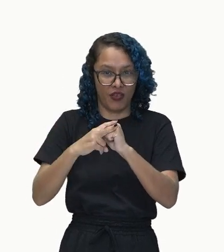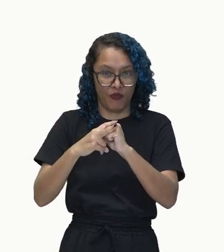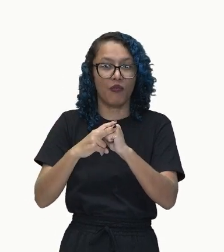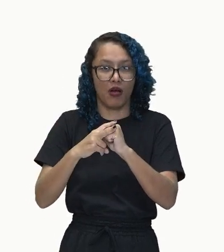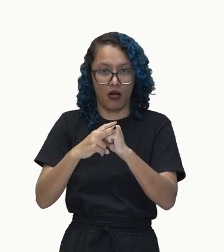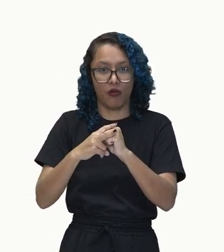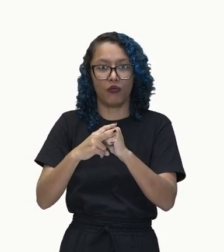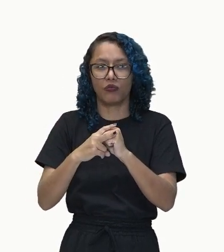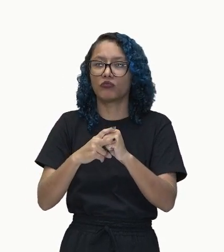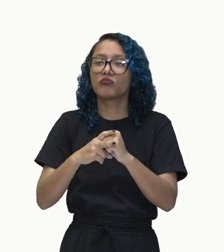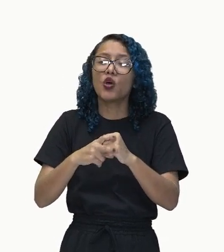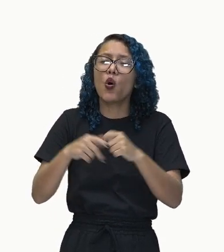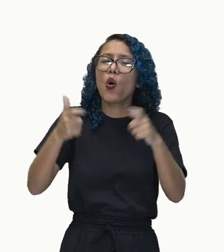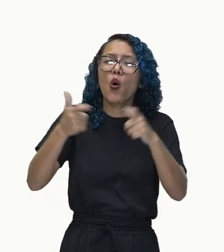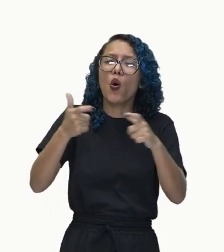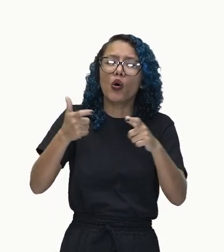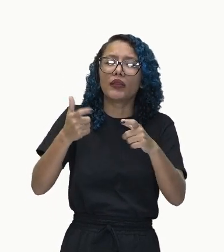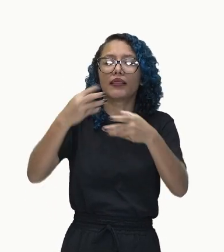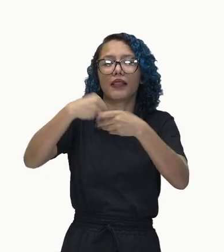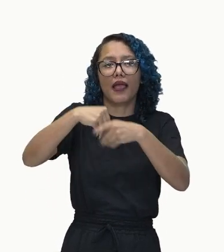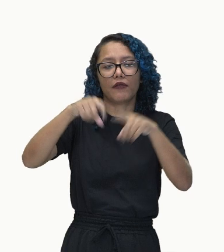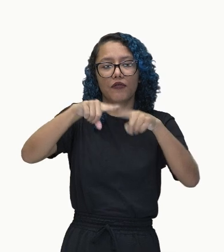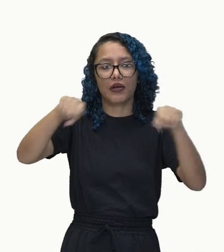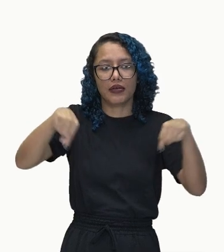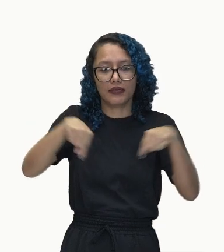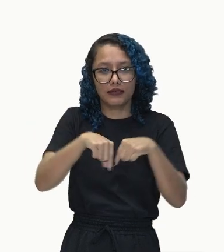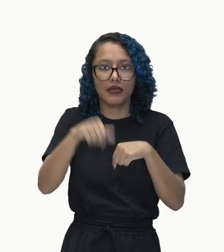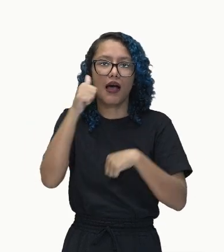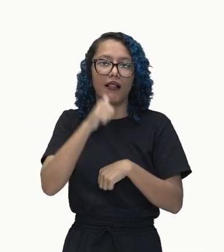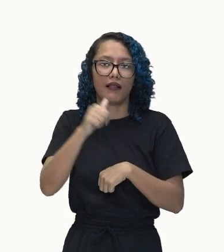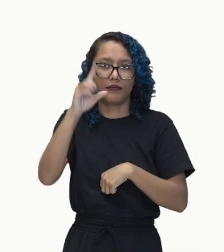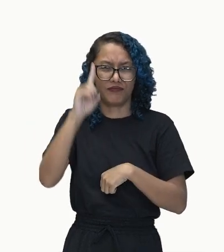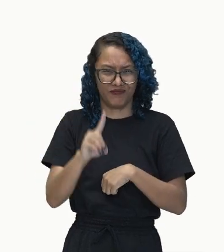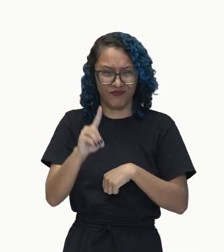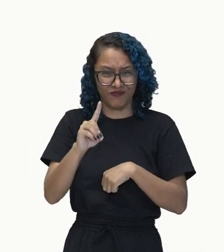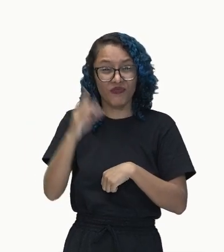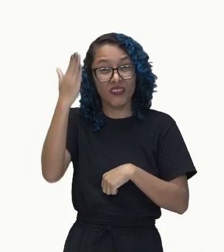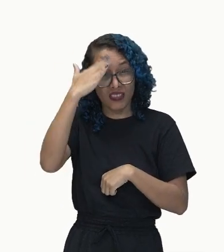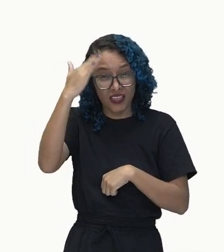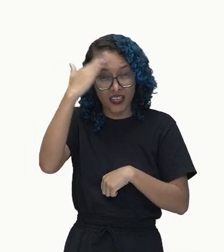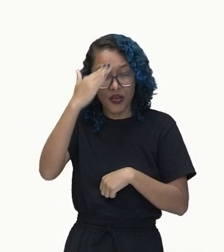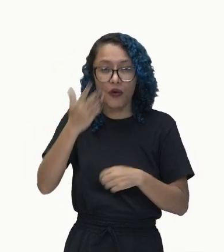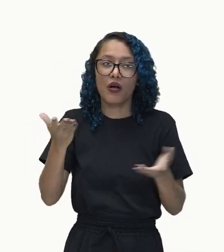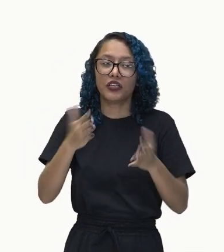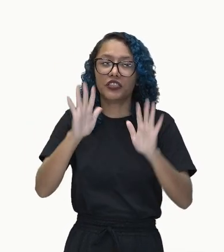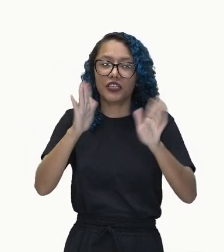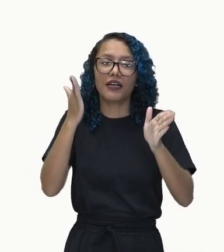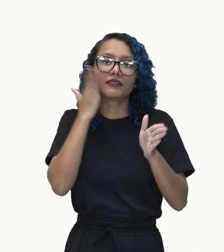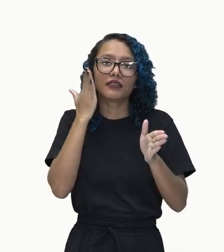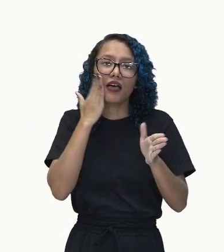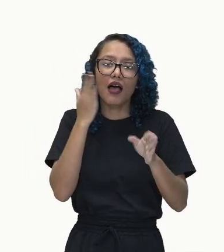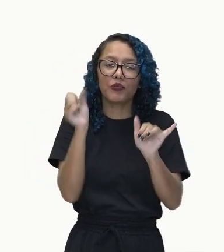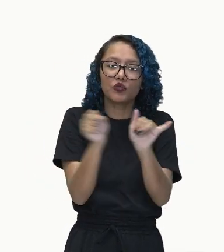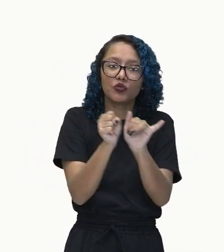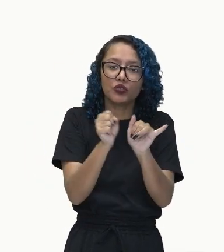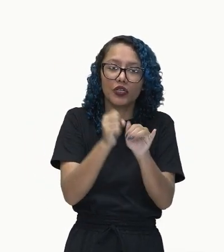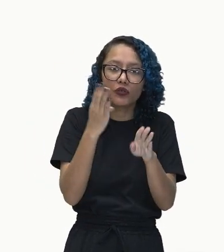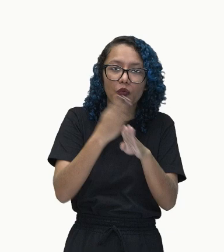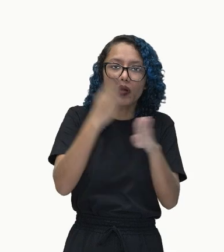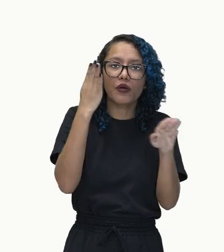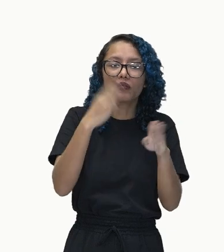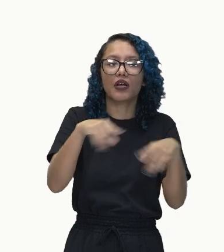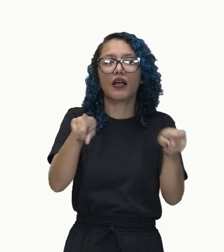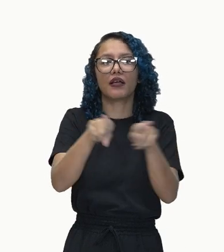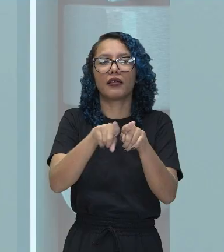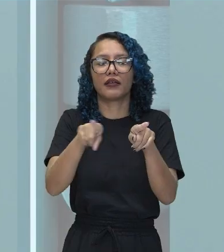sala da diretora. Ok? Ficou claro aí, então? Então, já sabemos localizar o sujeito. E já sabemos localizar